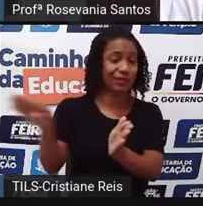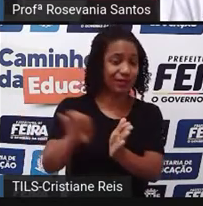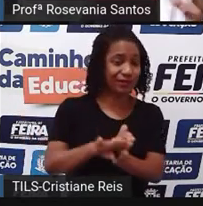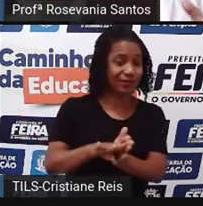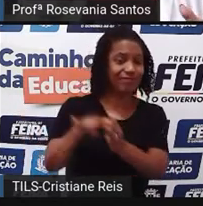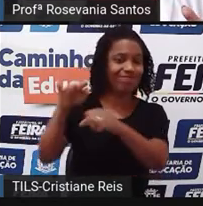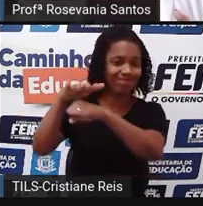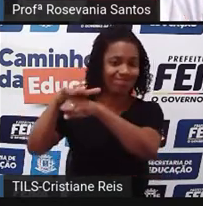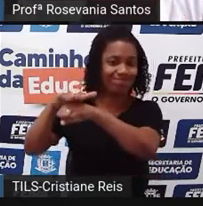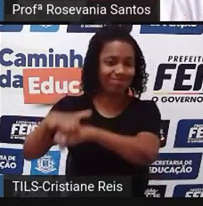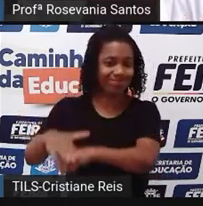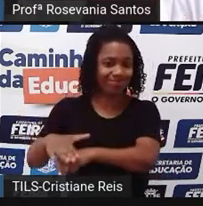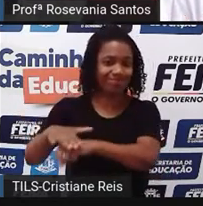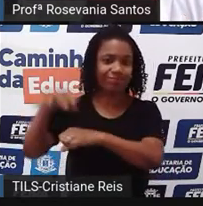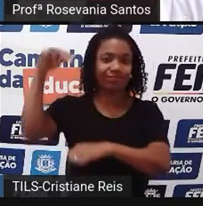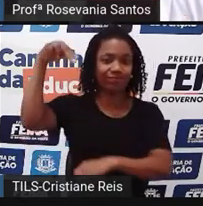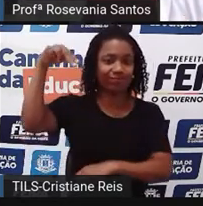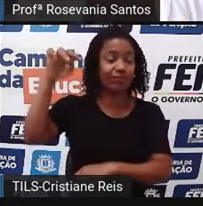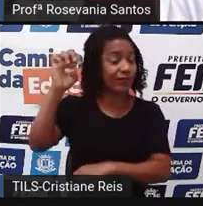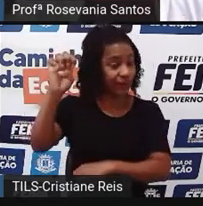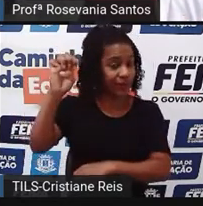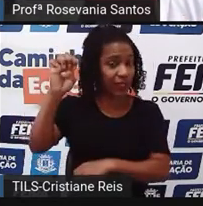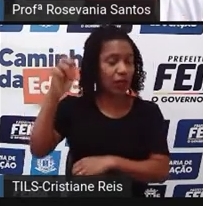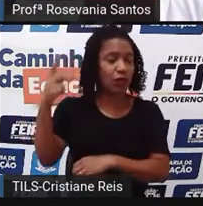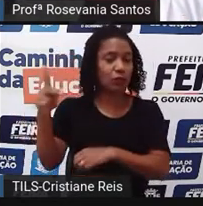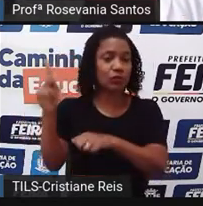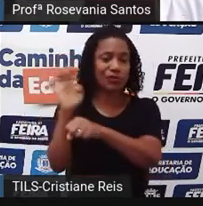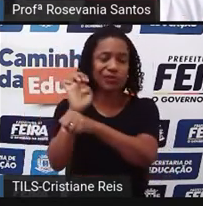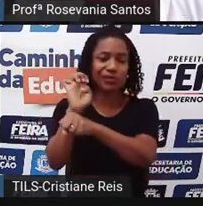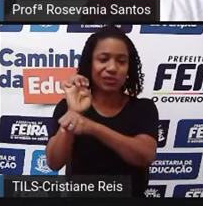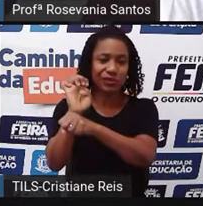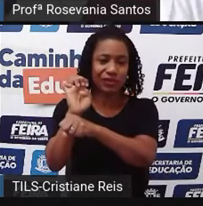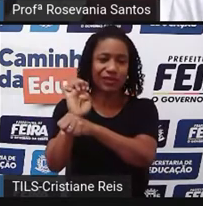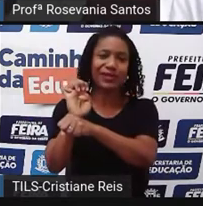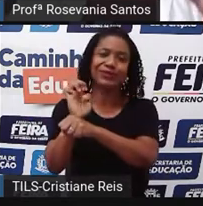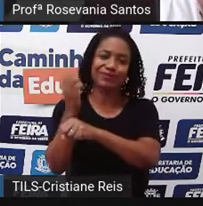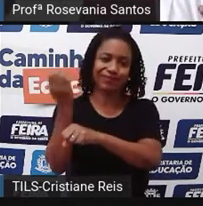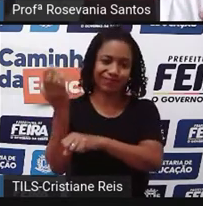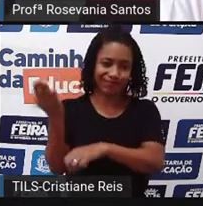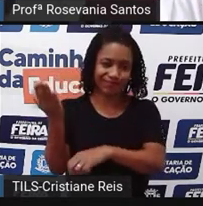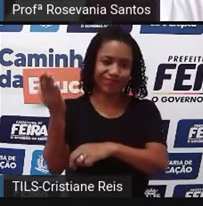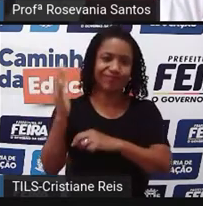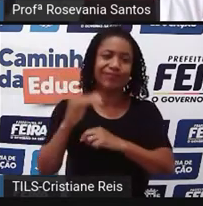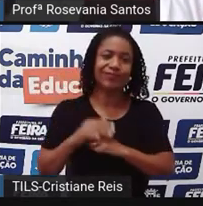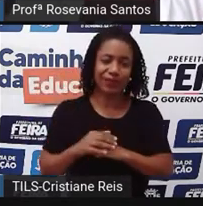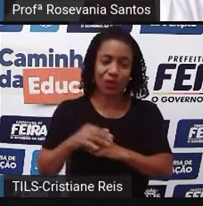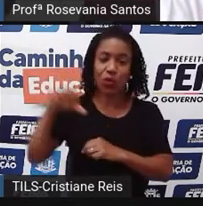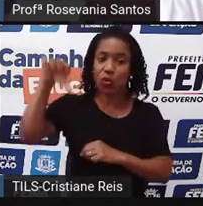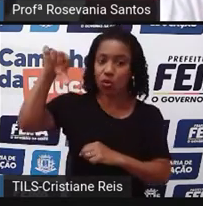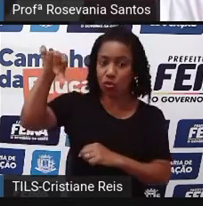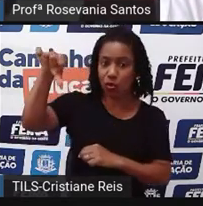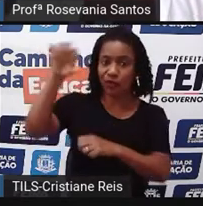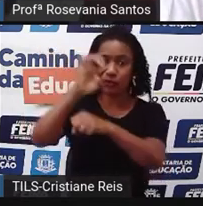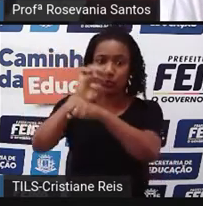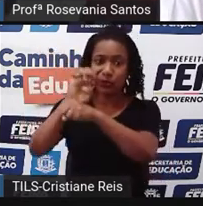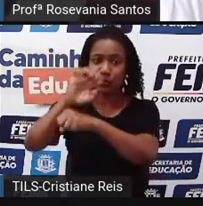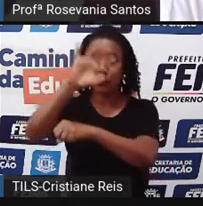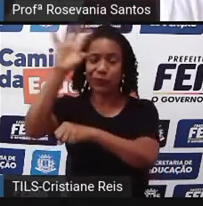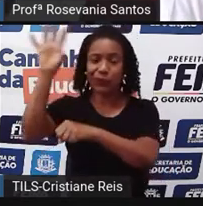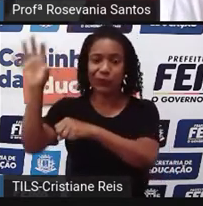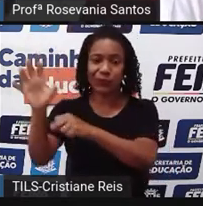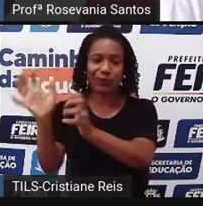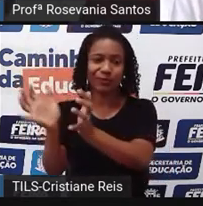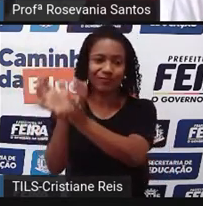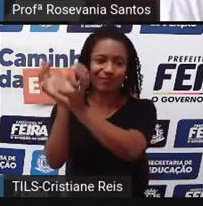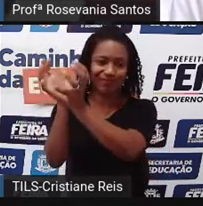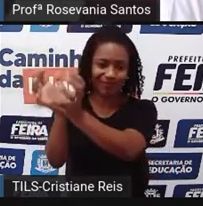estados, né? Da região nordeste estivessem lá, né? Os novos estados da região nordeste fossem ali agrupados. Vamos lá?